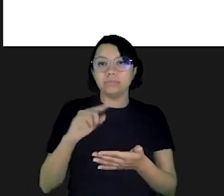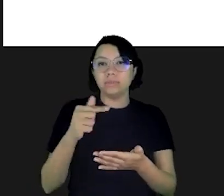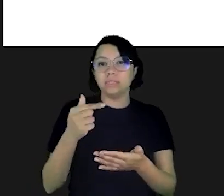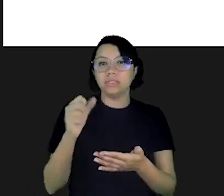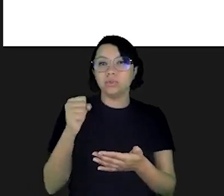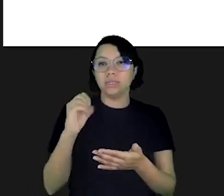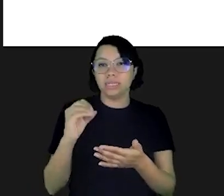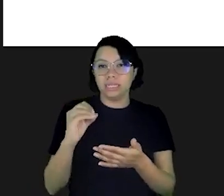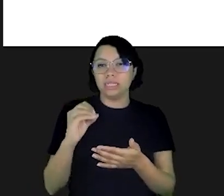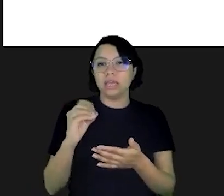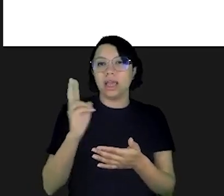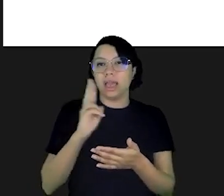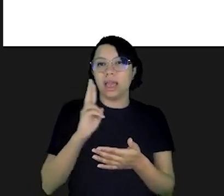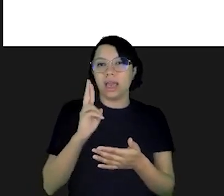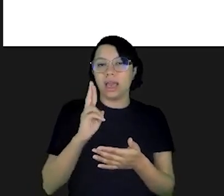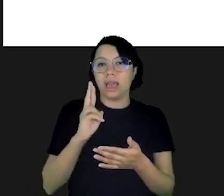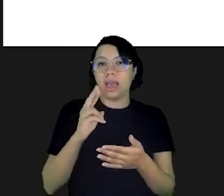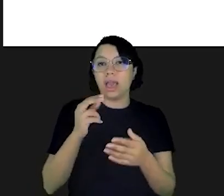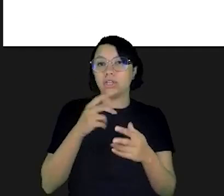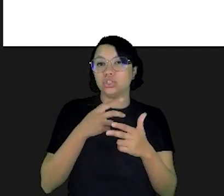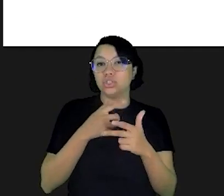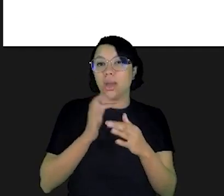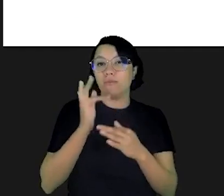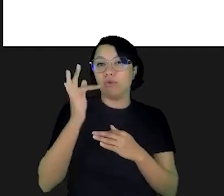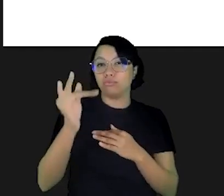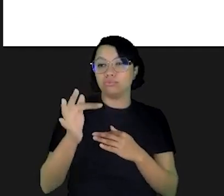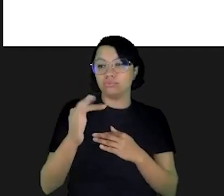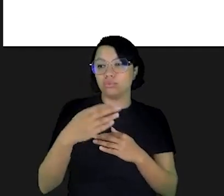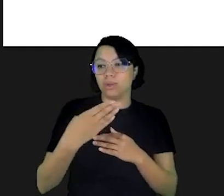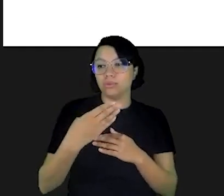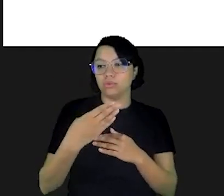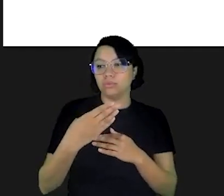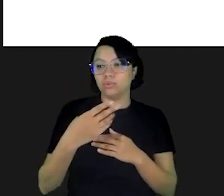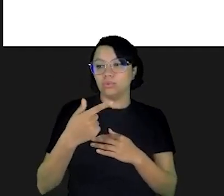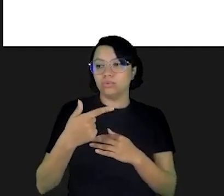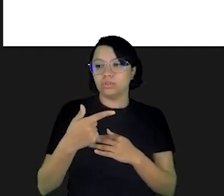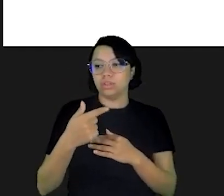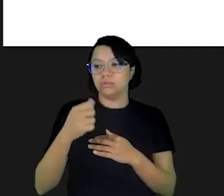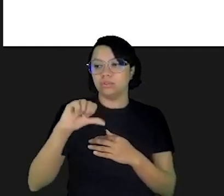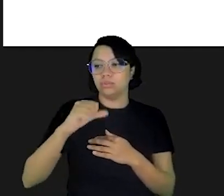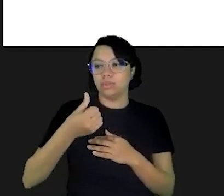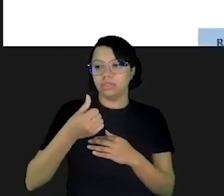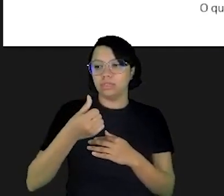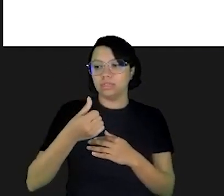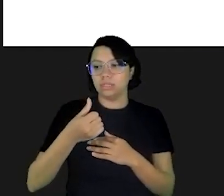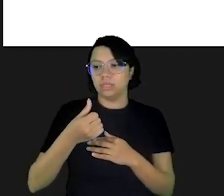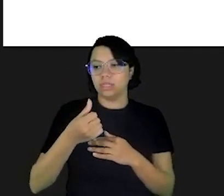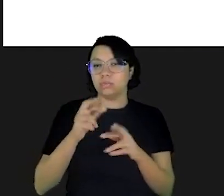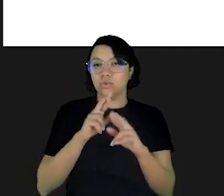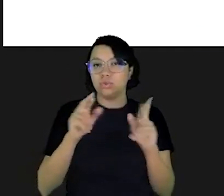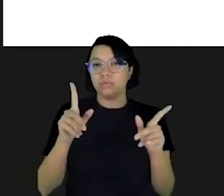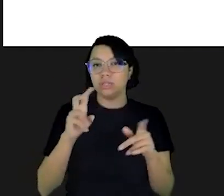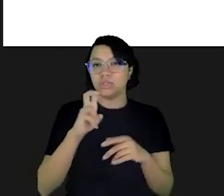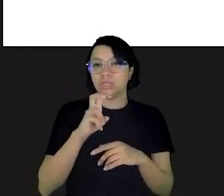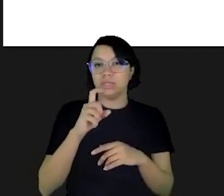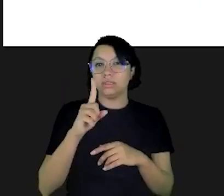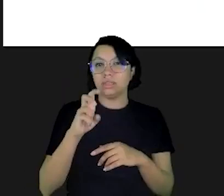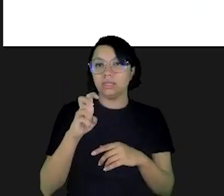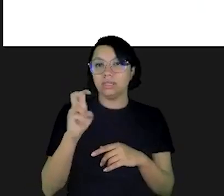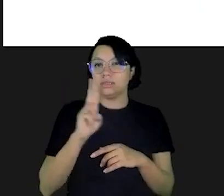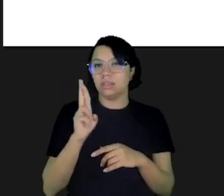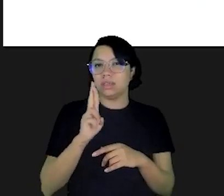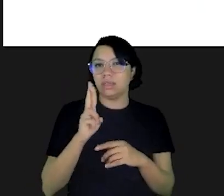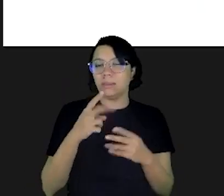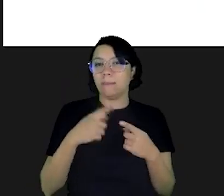comprando à vista você paga 3.780 reais comprando a prazo 4.296 o que significa isso? uma